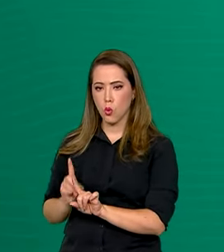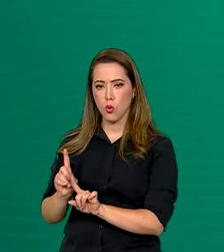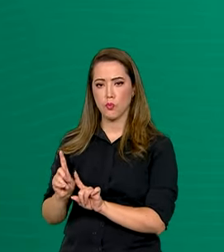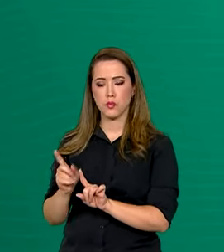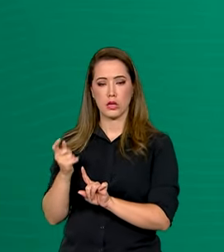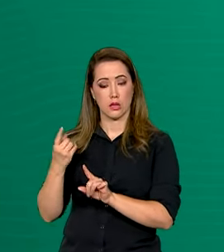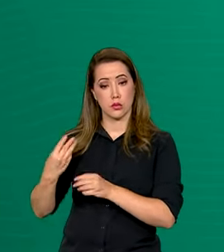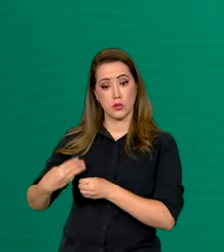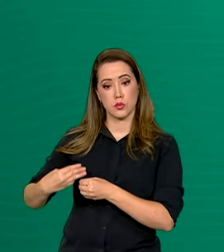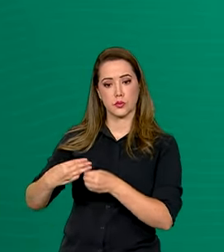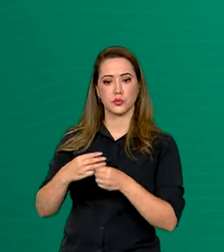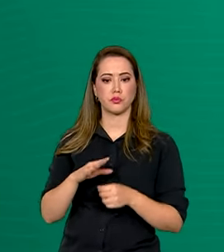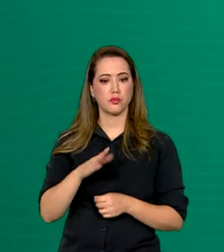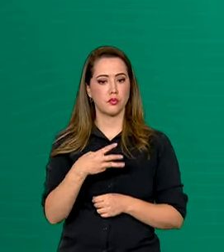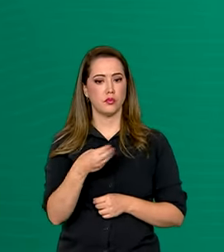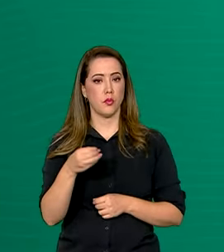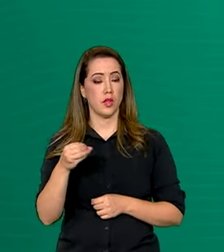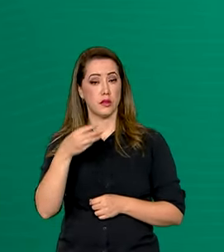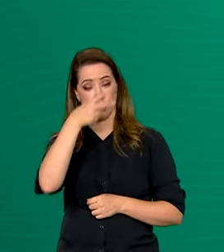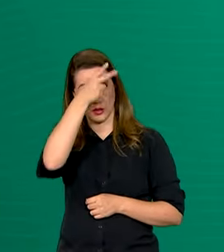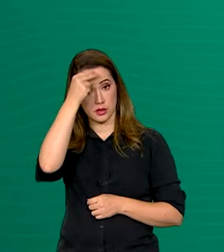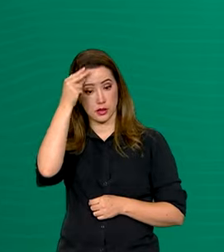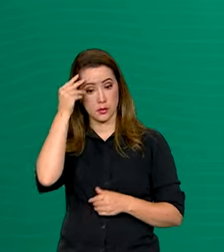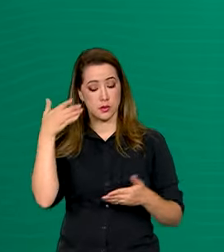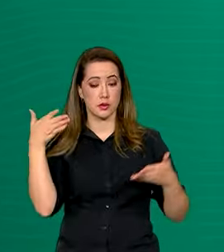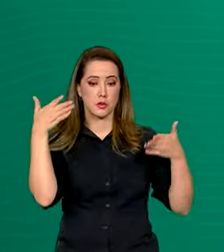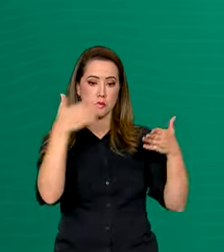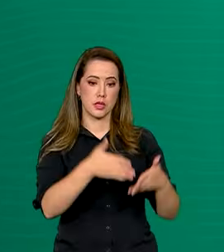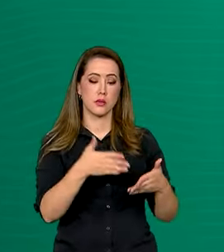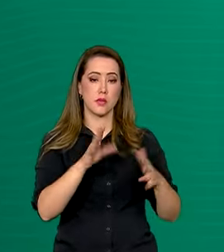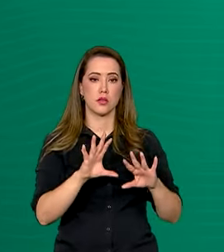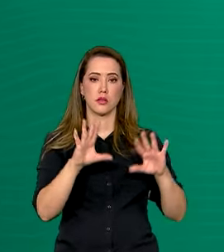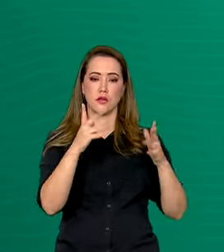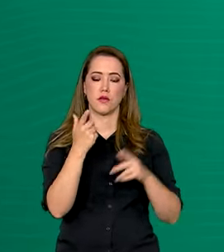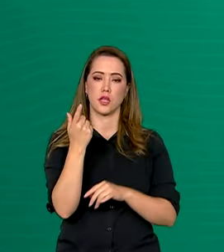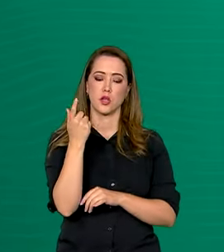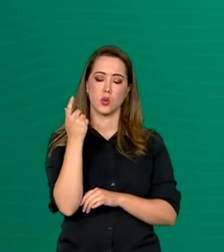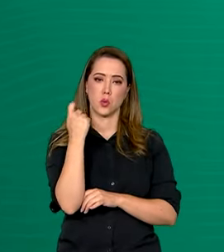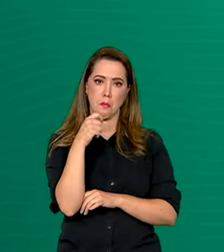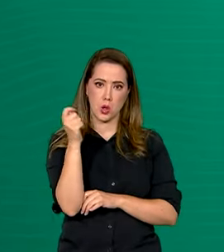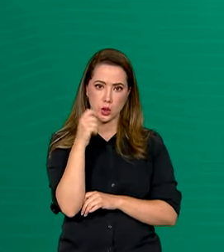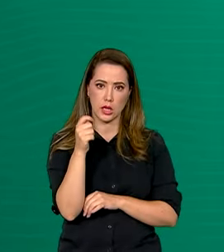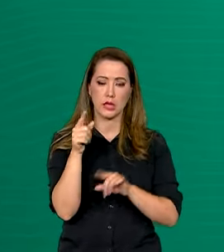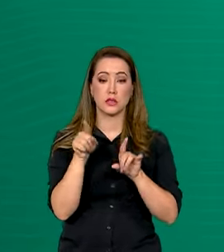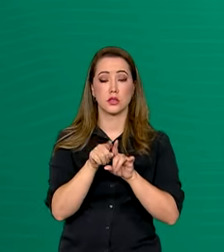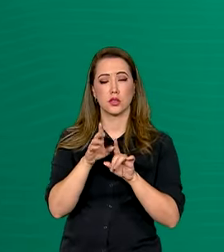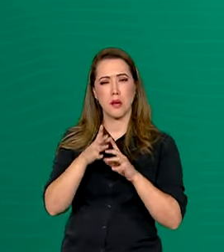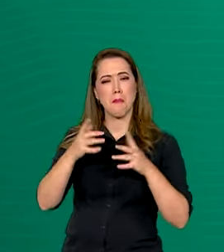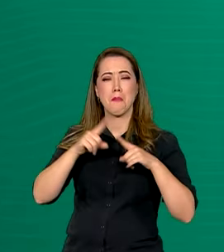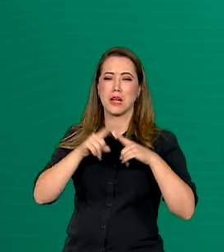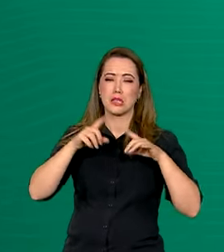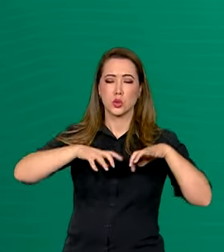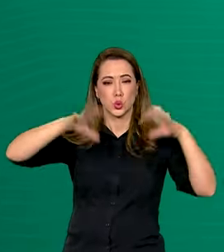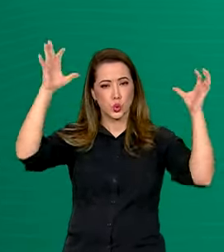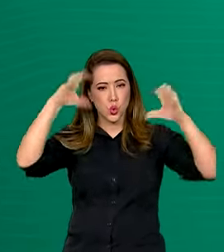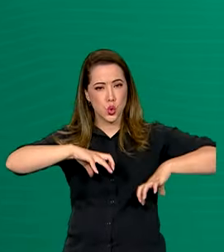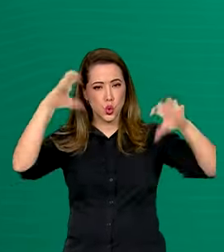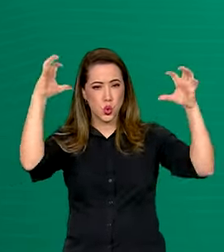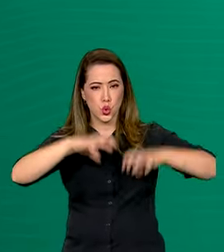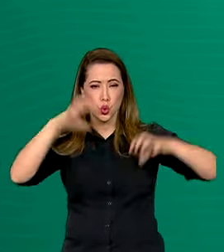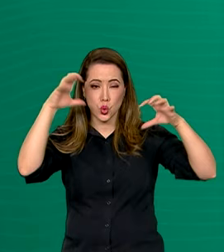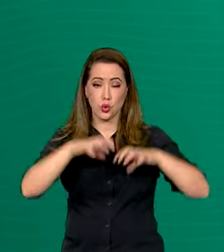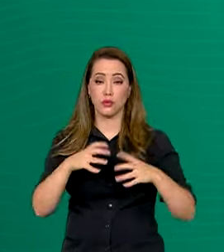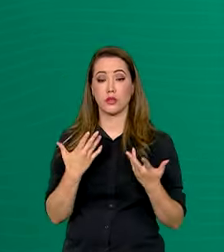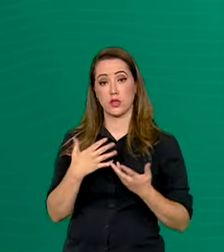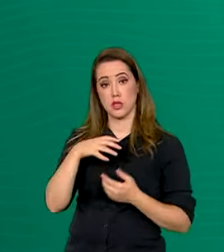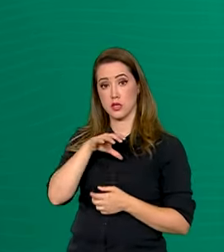prefeitos participaram do evento em Porto Alegre. Por conta das fortes chuvas e do ciclone extratropical